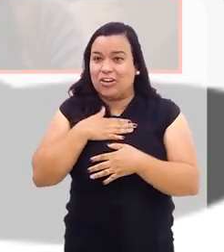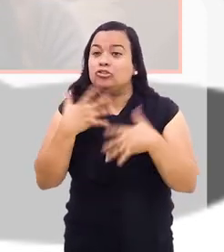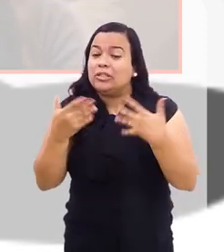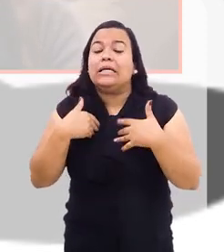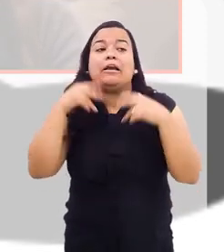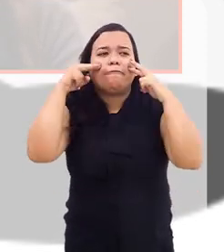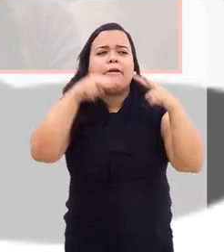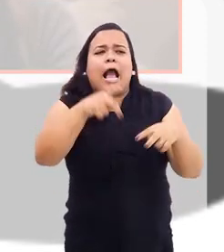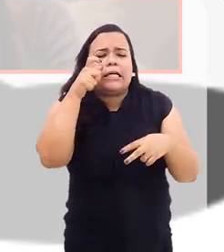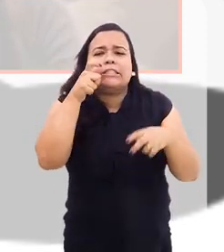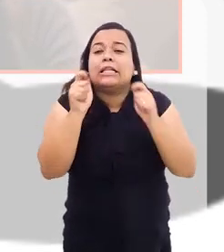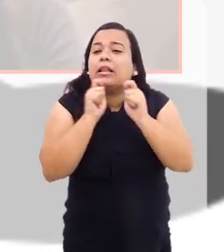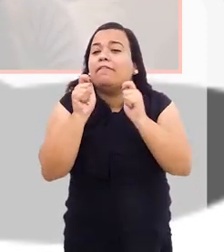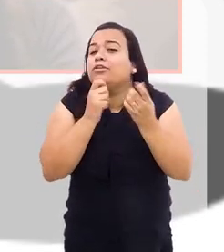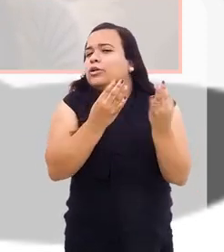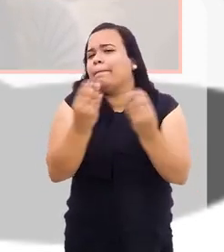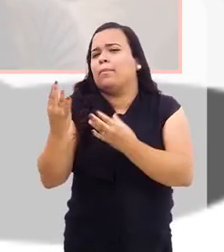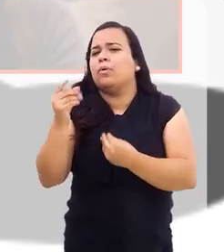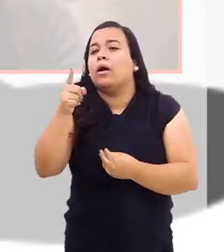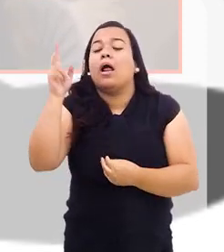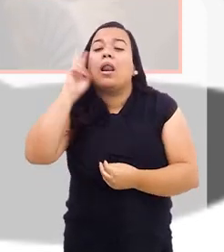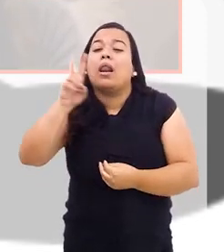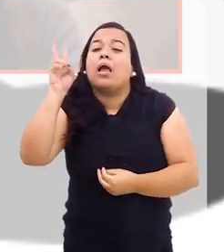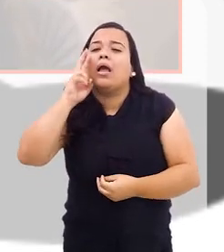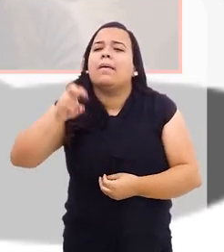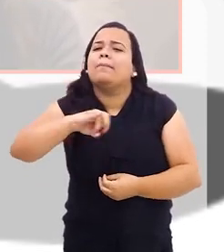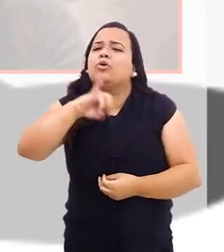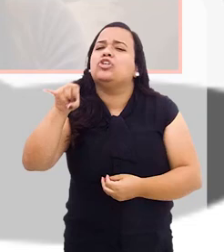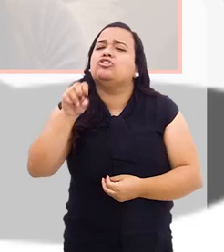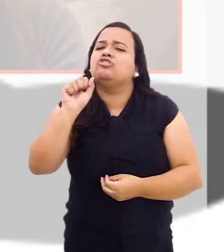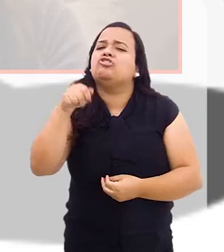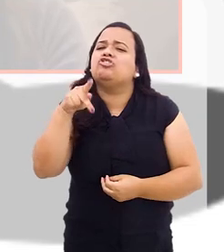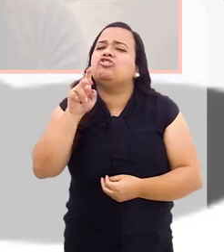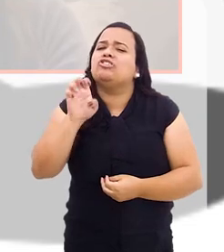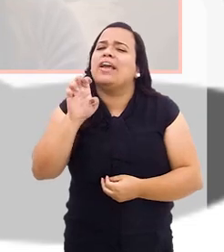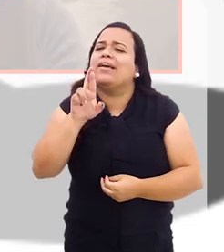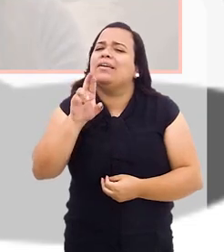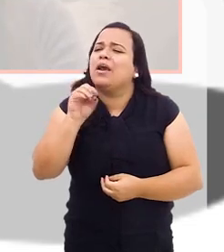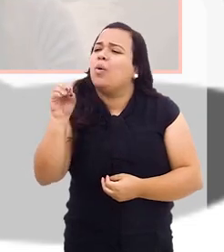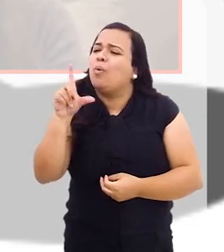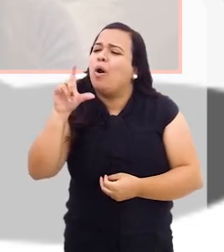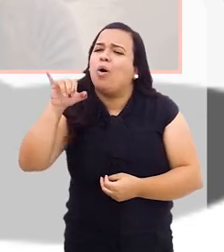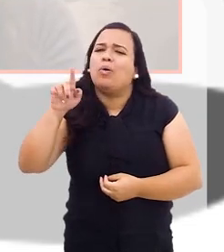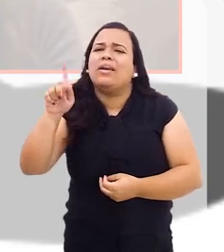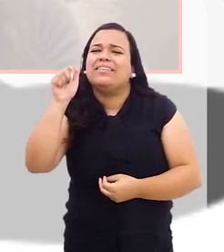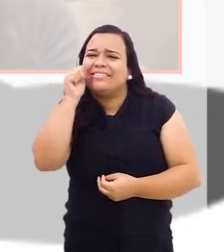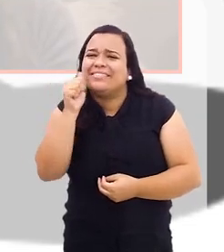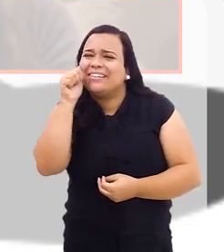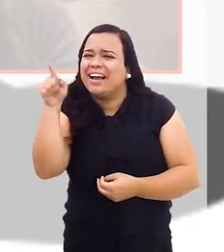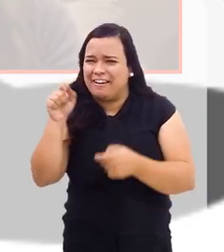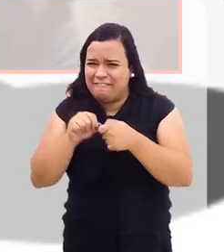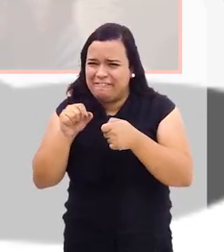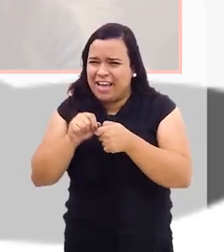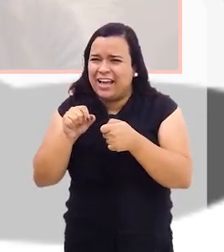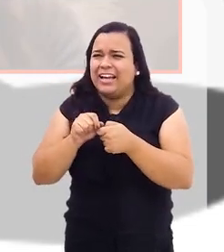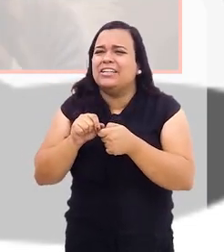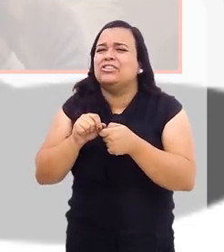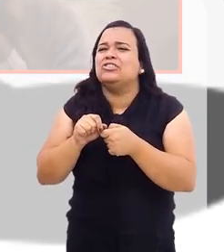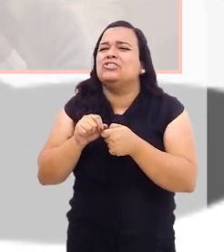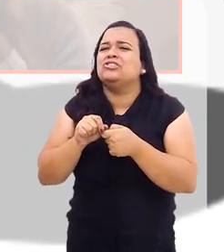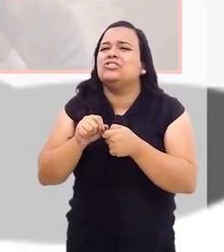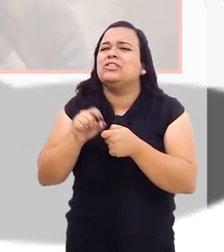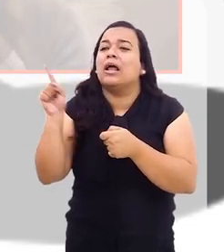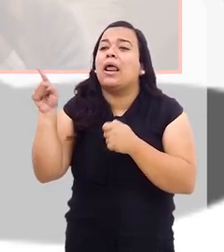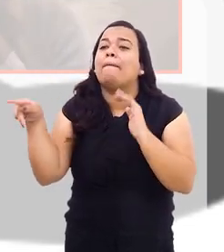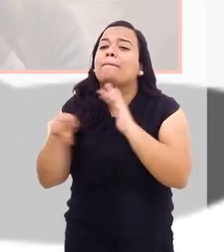muitas entrevistas. Está me lembrando muito a J.K. Rowling, que fez toda a série do